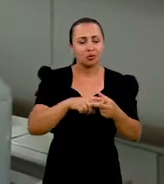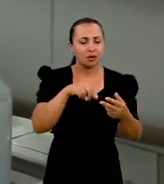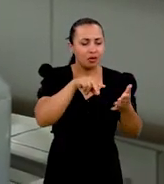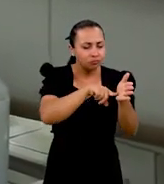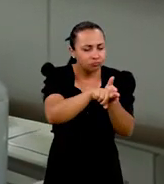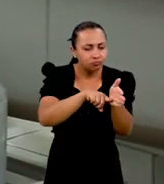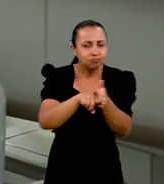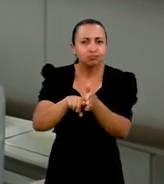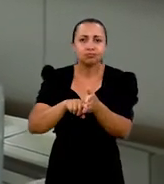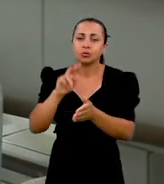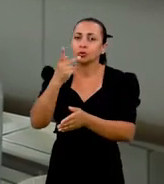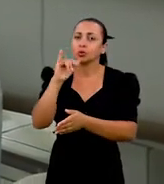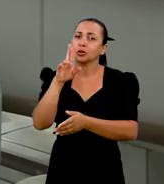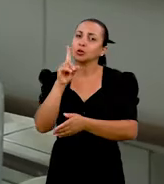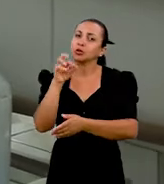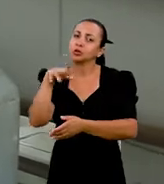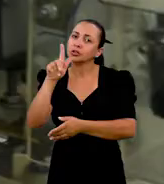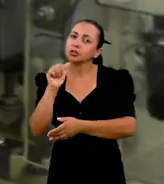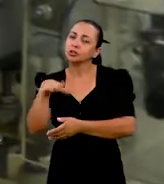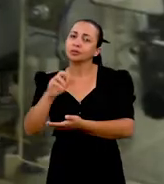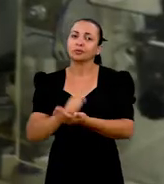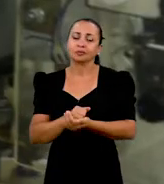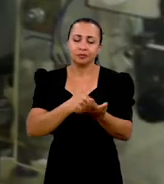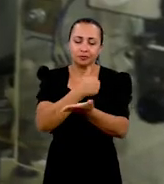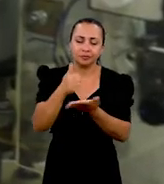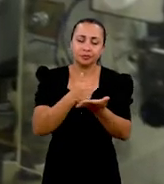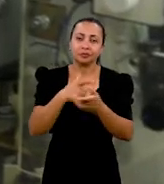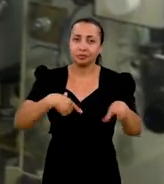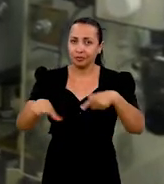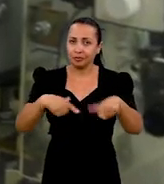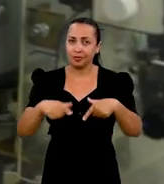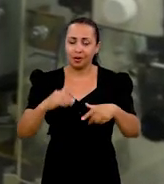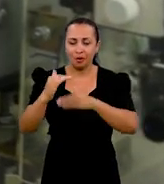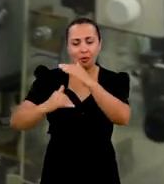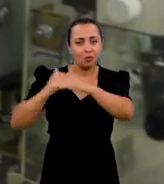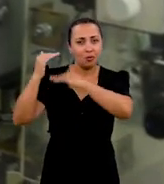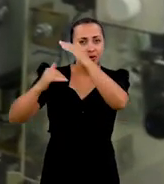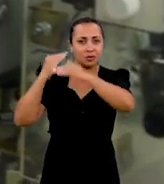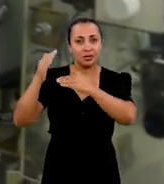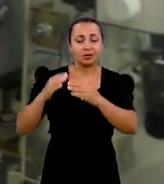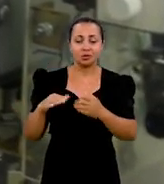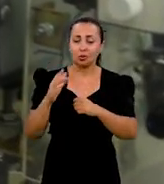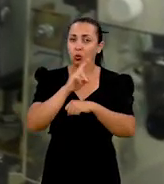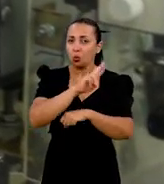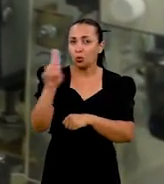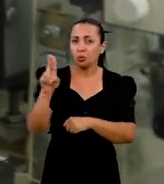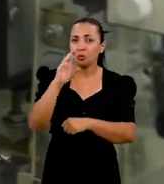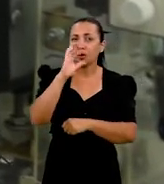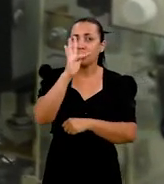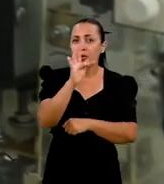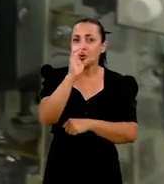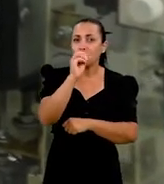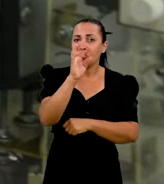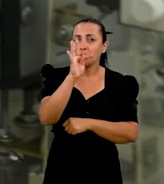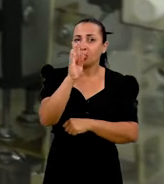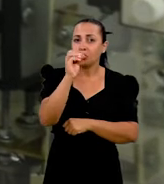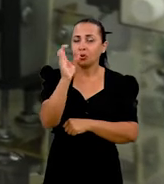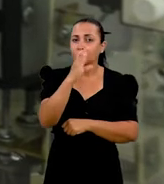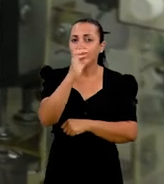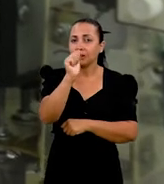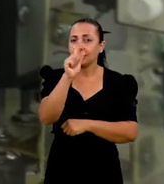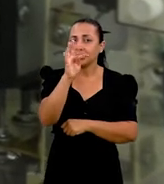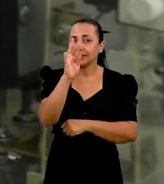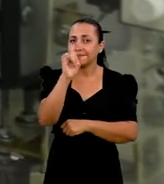produção e análise do hidrogênio. A base desse trabalho é um processo chamado fotocatálise